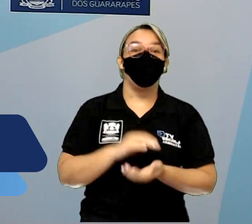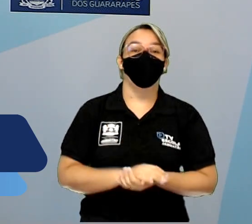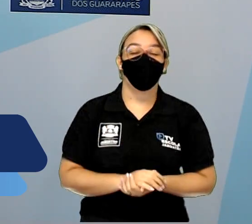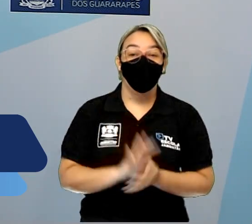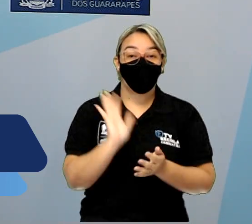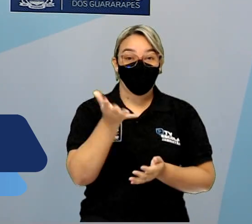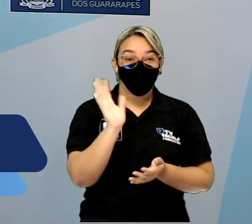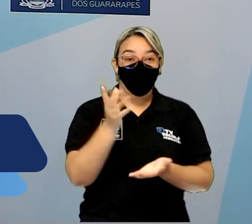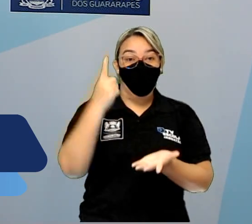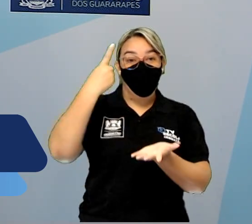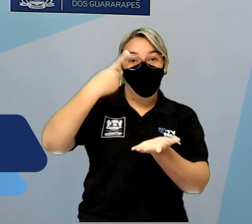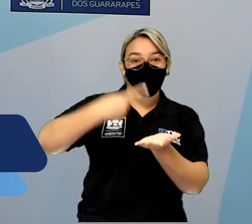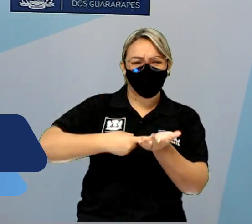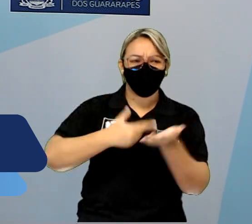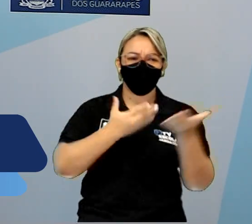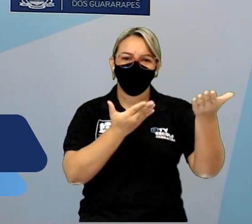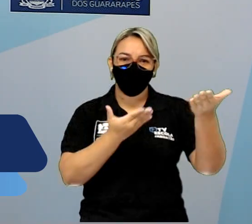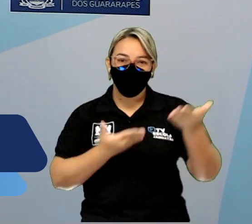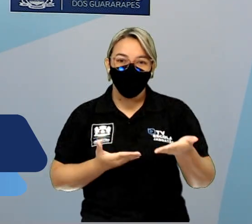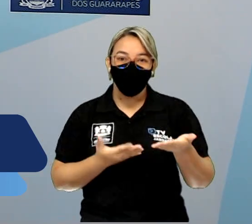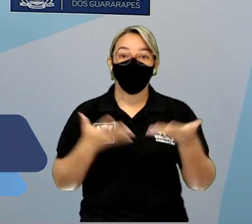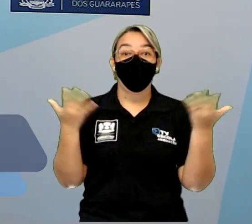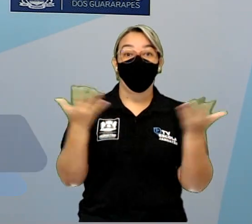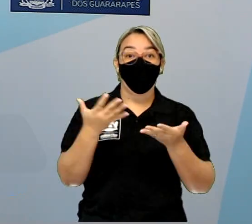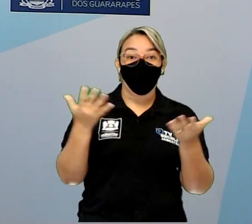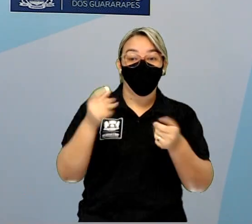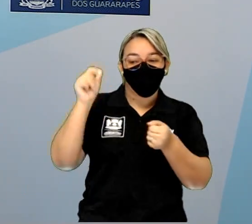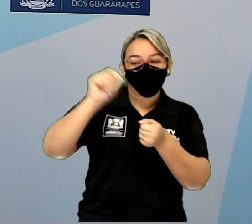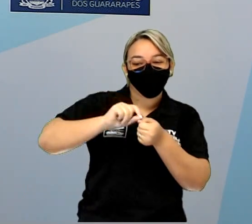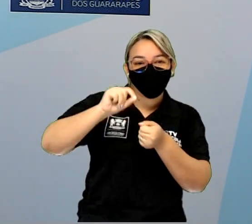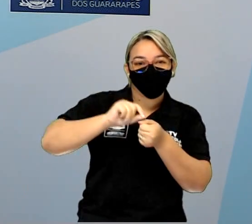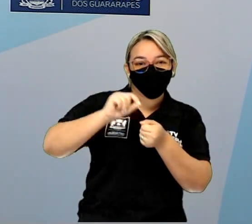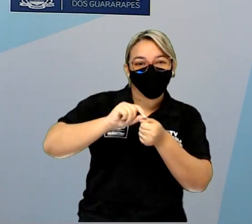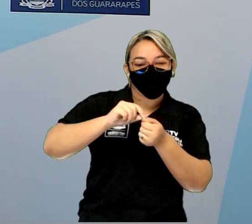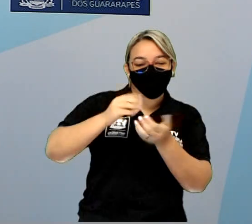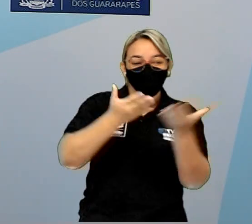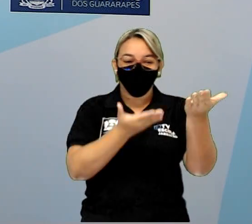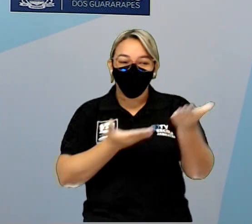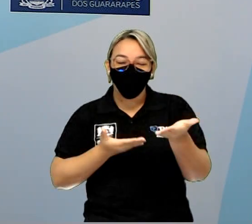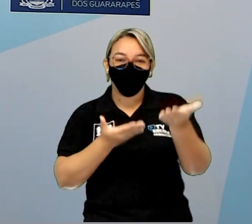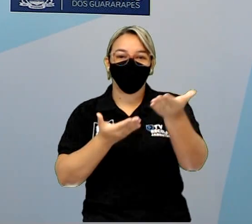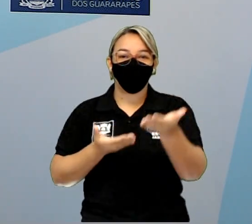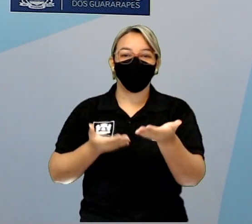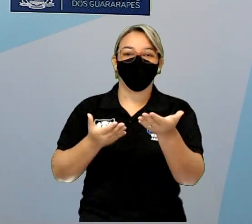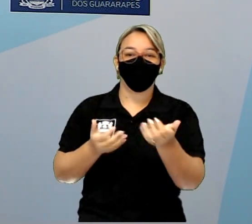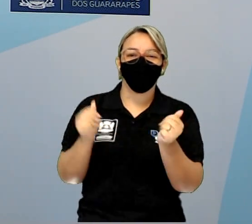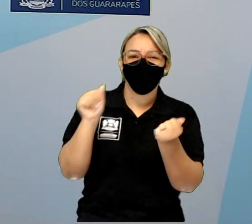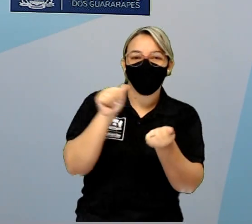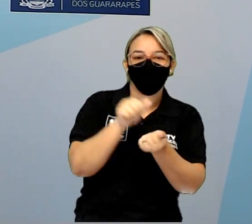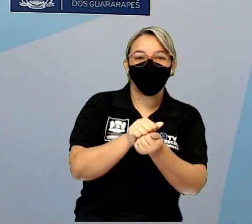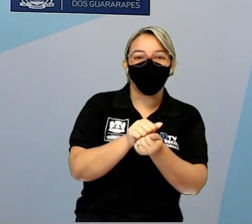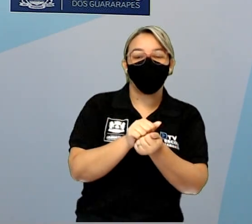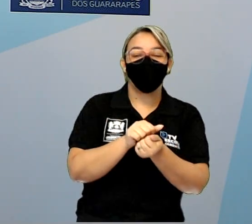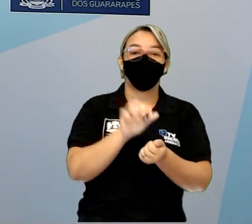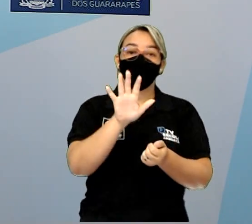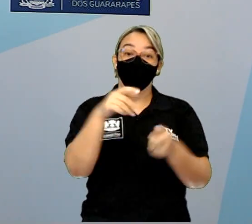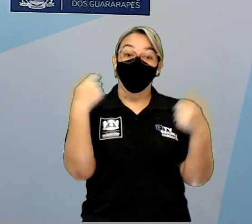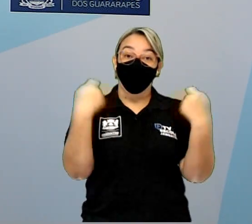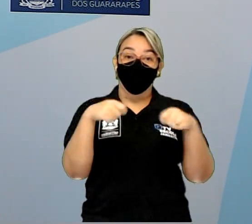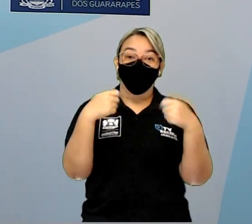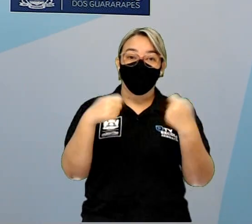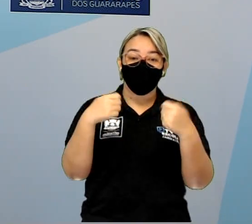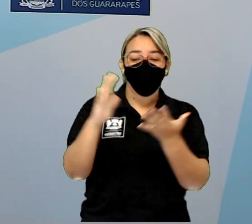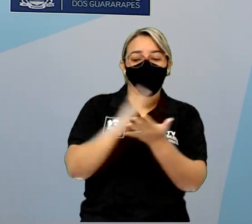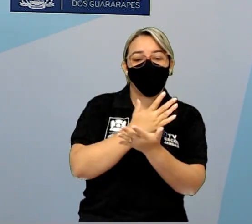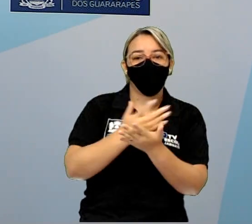combinado sobre convites e agora nós vamos produzir juntinhos, tá bom? E para isso, vamos precisar